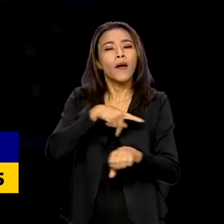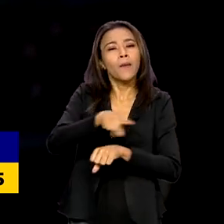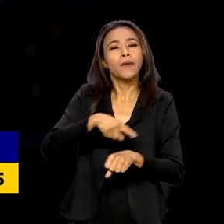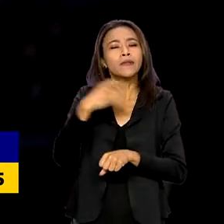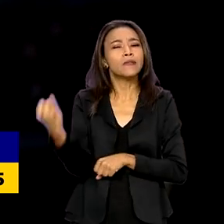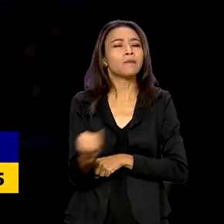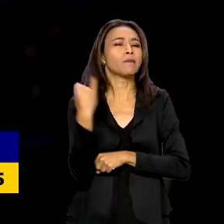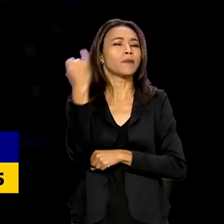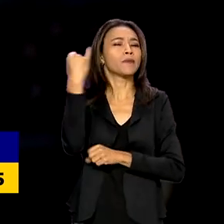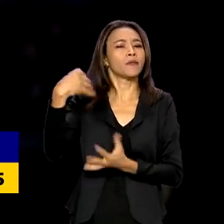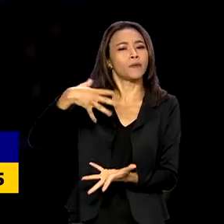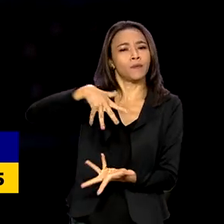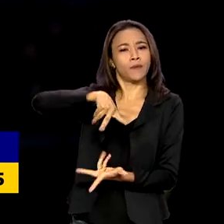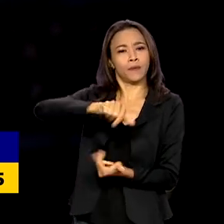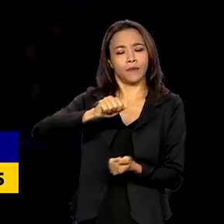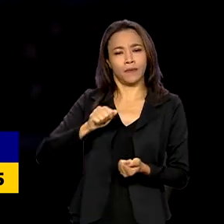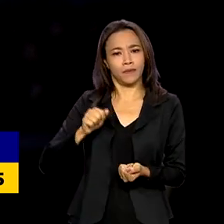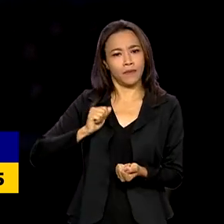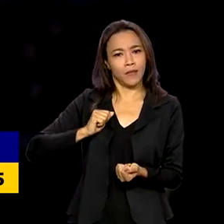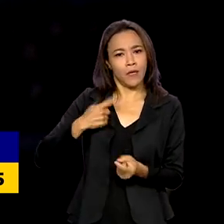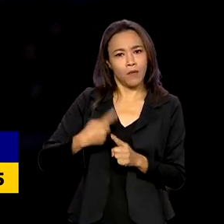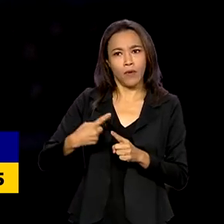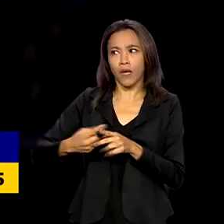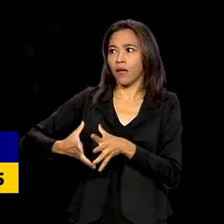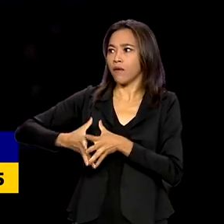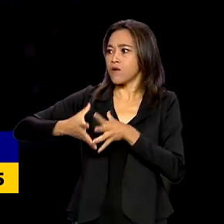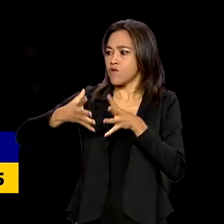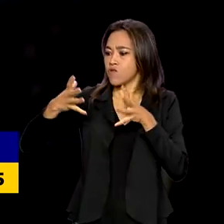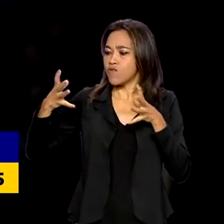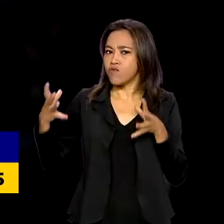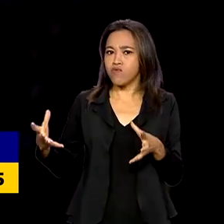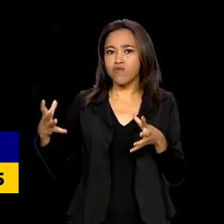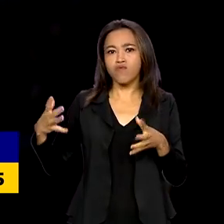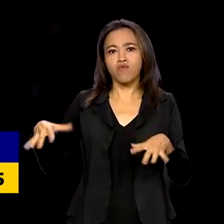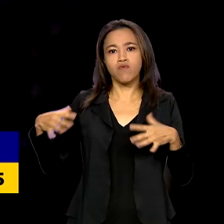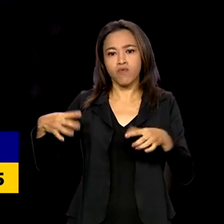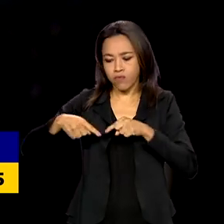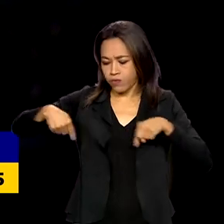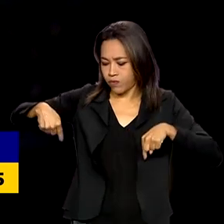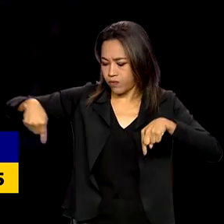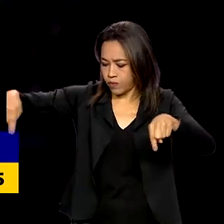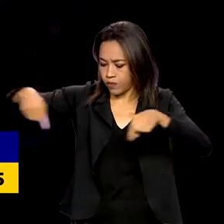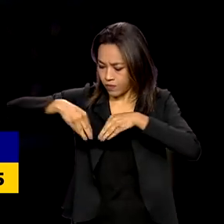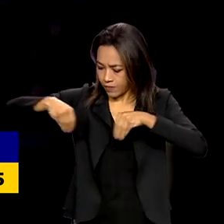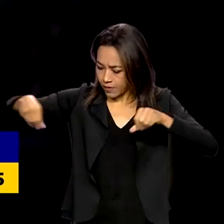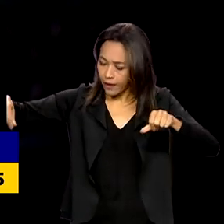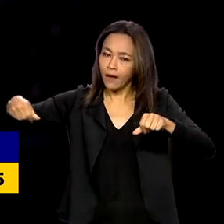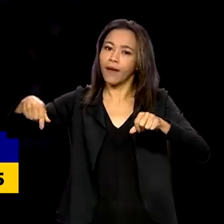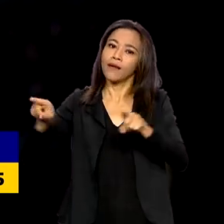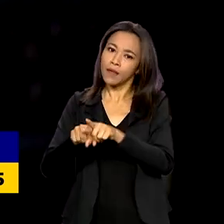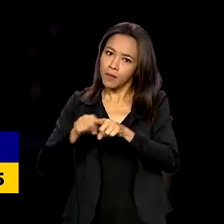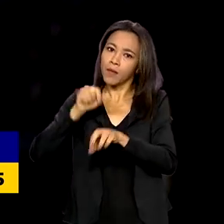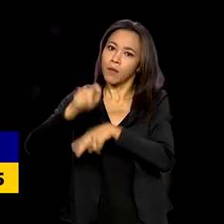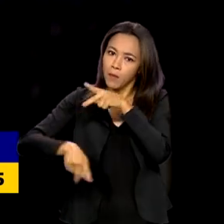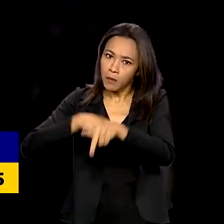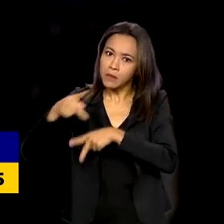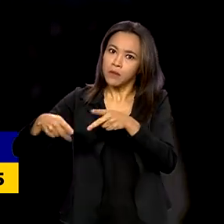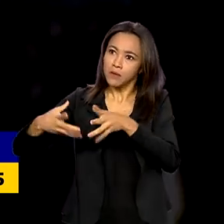pela sua dimensão territorial, pela sua dimensão populacional,